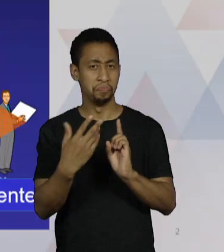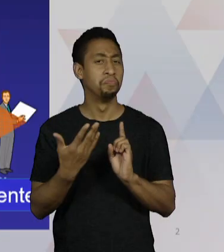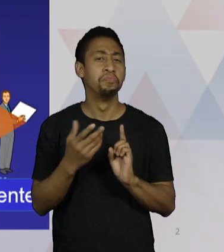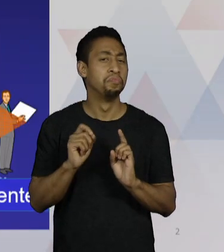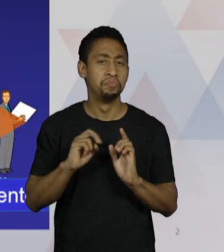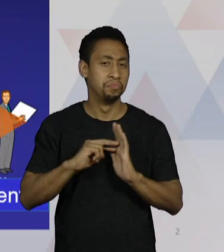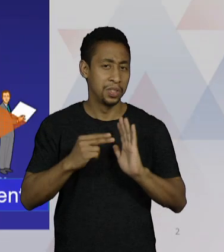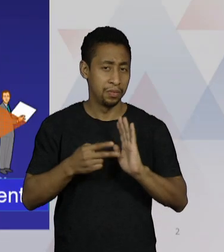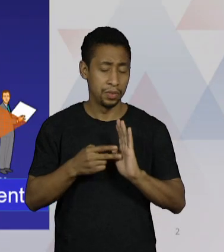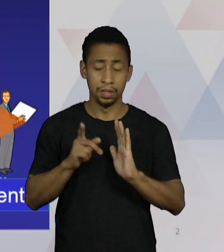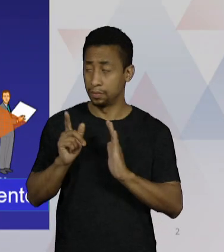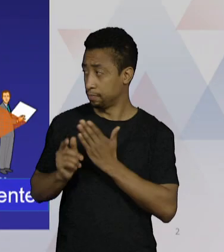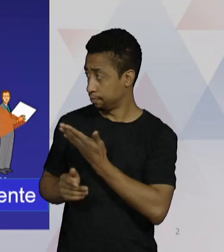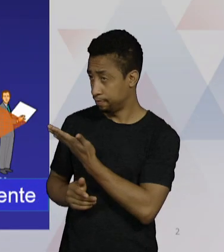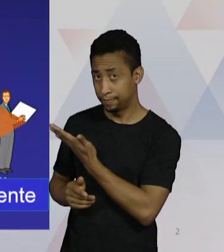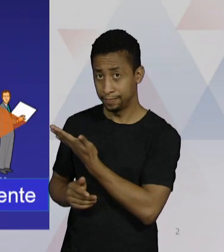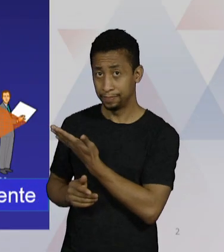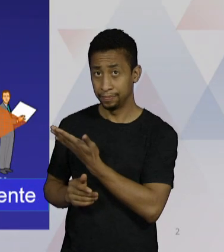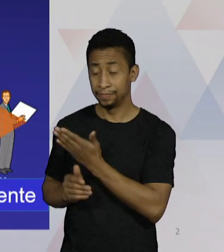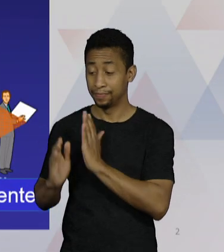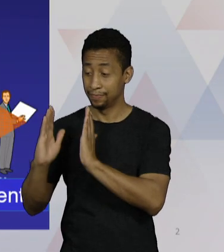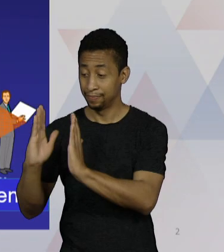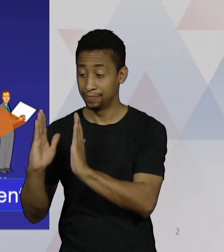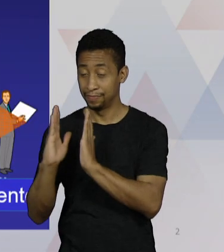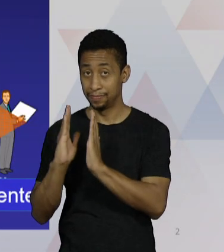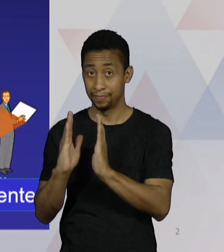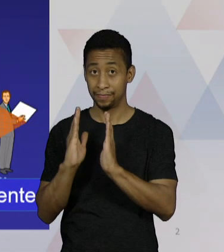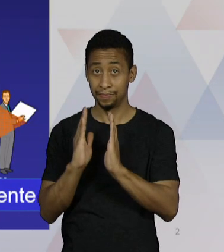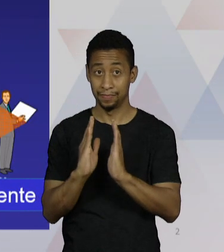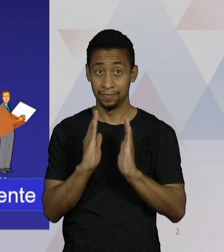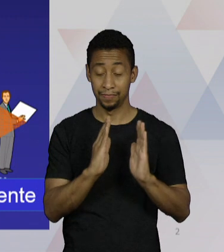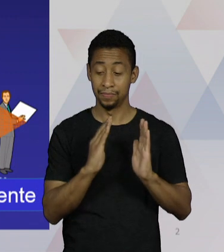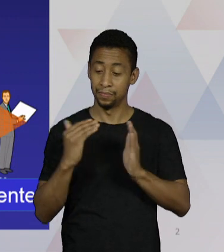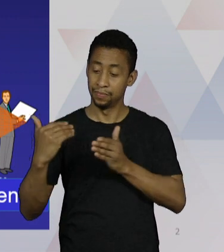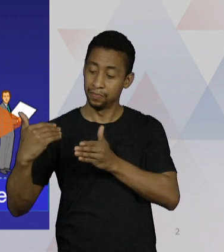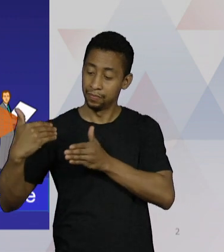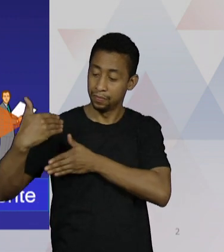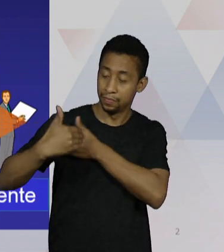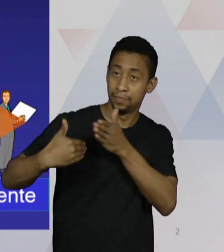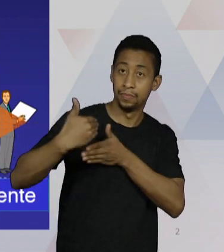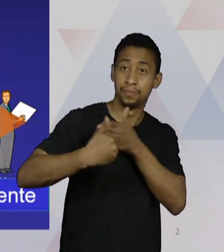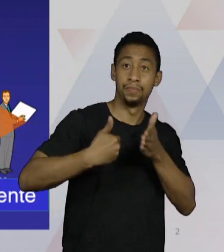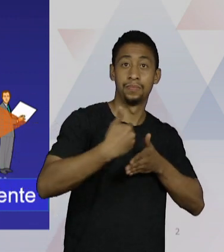horizontal, no qual está essa flecha vermelha.